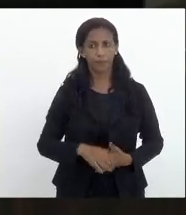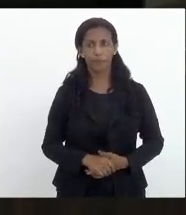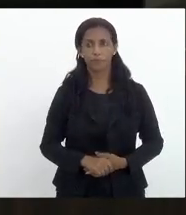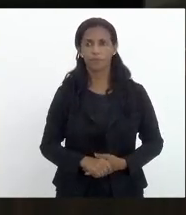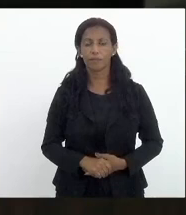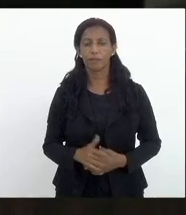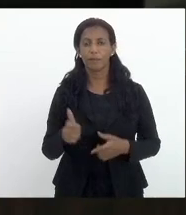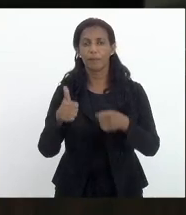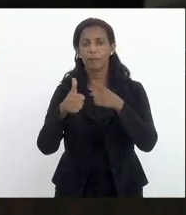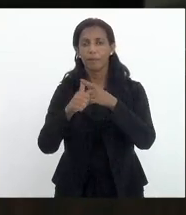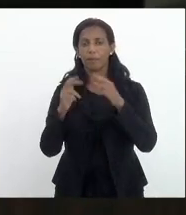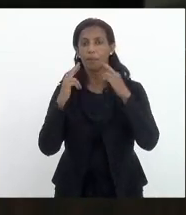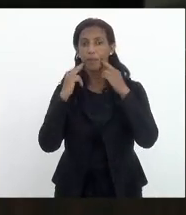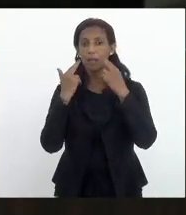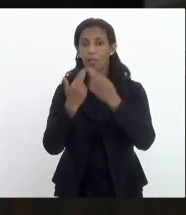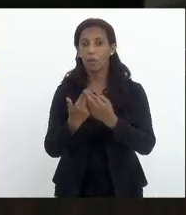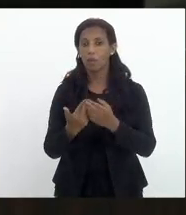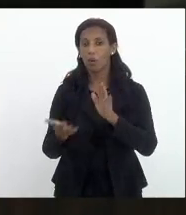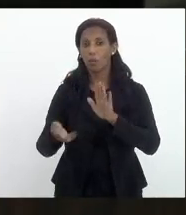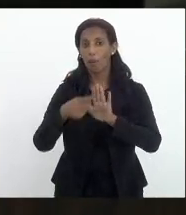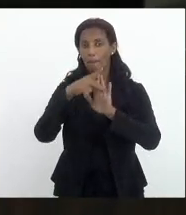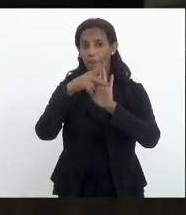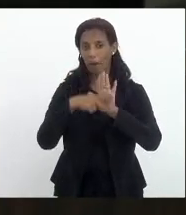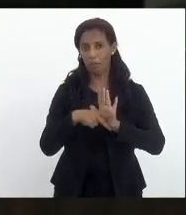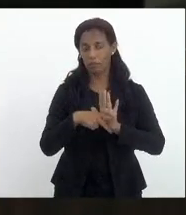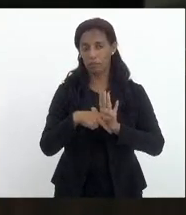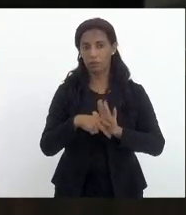a primeira sessão extraordinária do dia com a pauta.